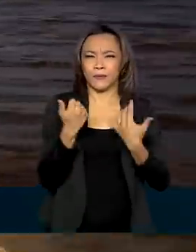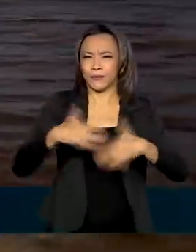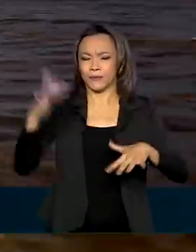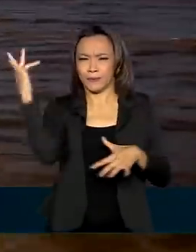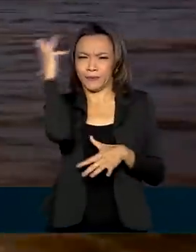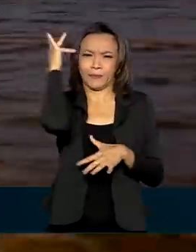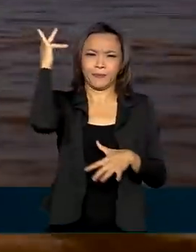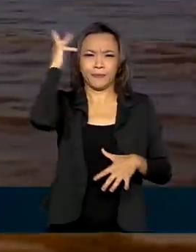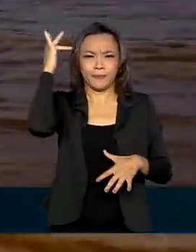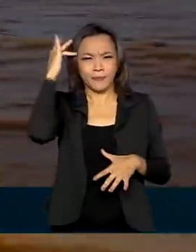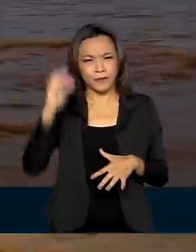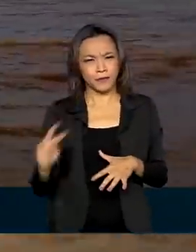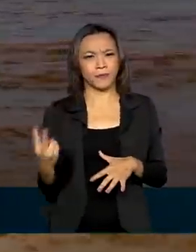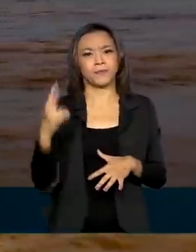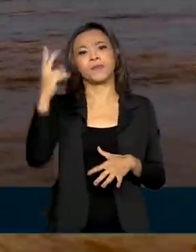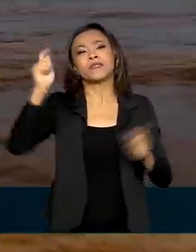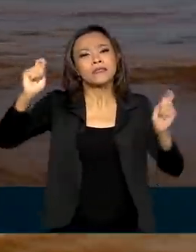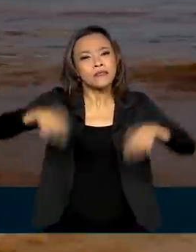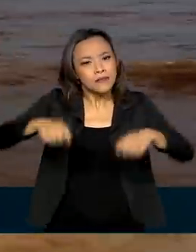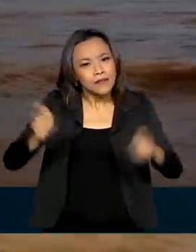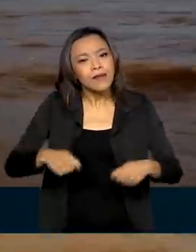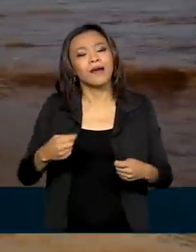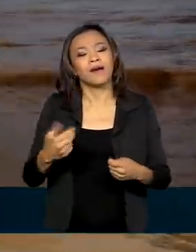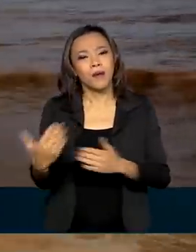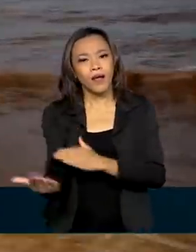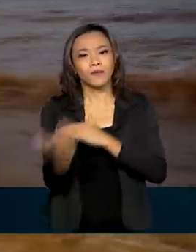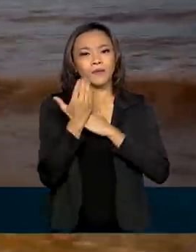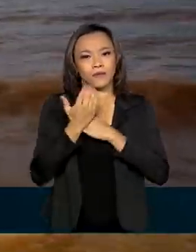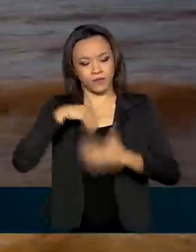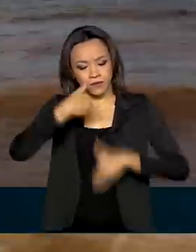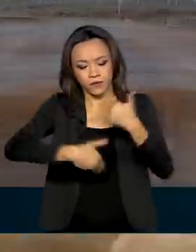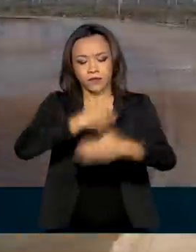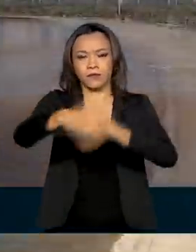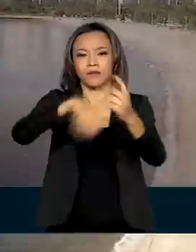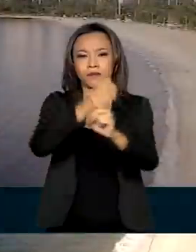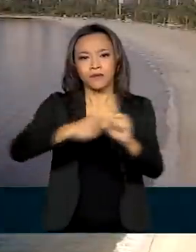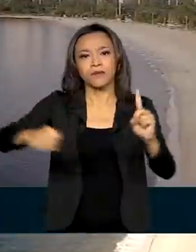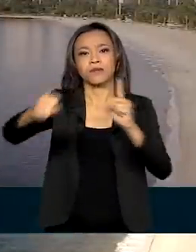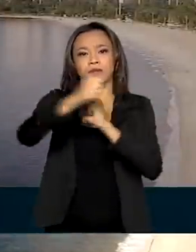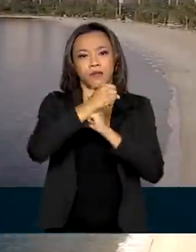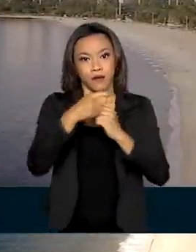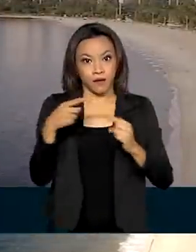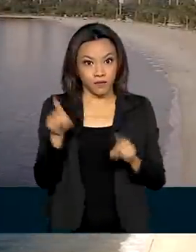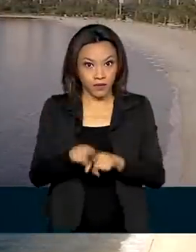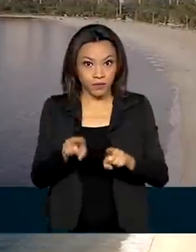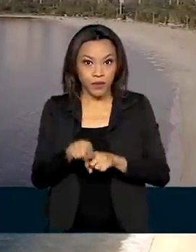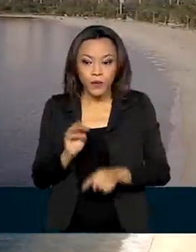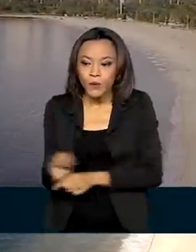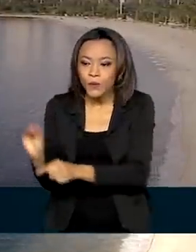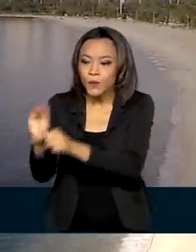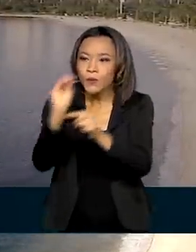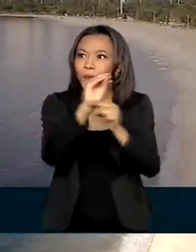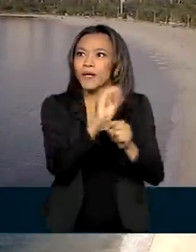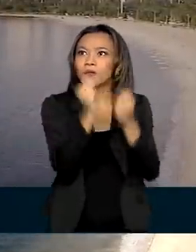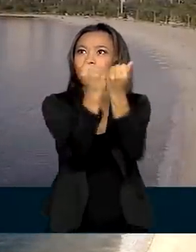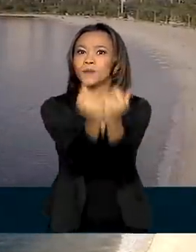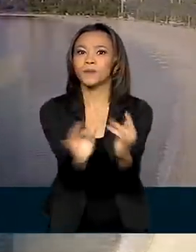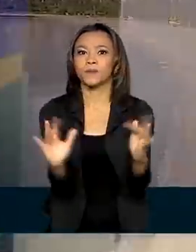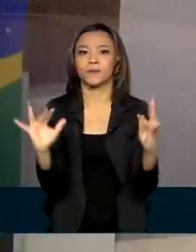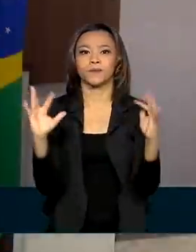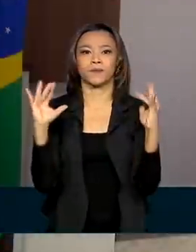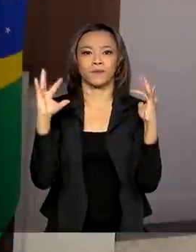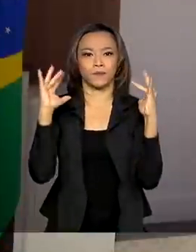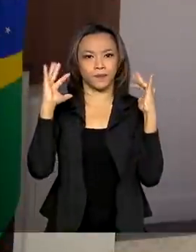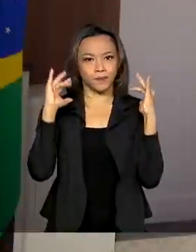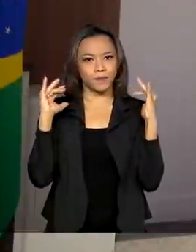que podem ser utilizadas em proveito do desenvolvimento social, em proveito da conservação e preservação do meio ambiente, em proveito